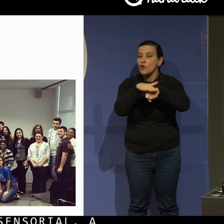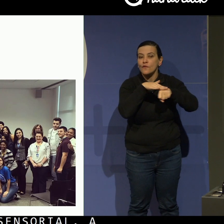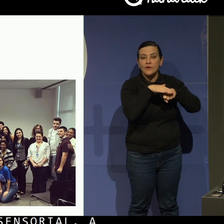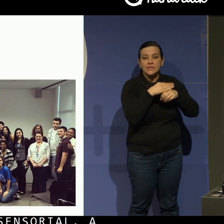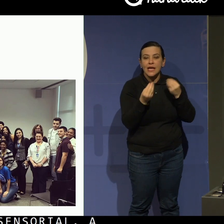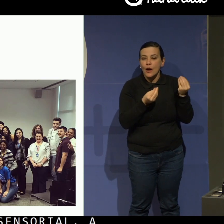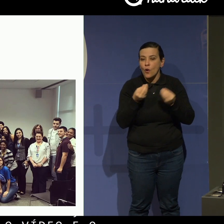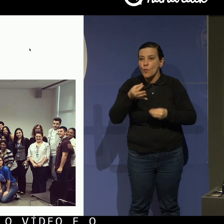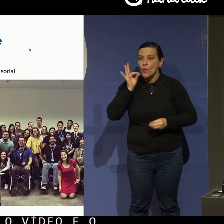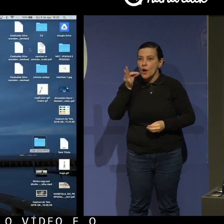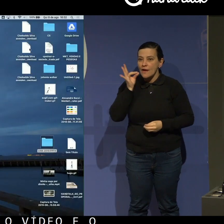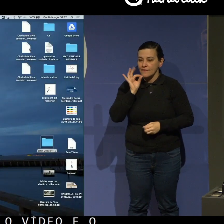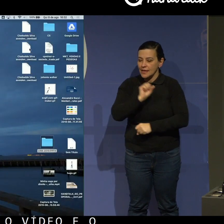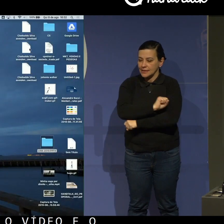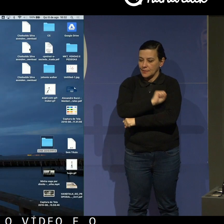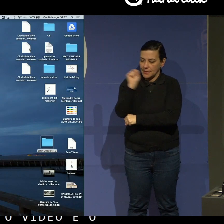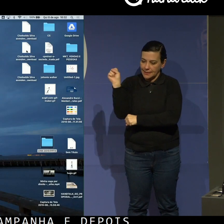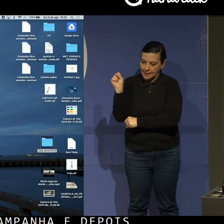Manhã.